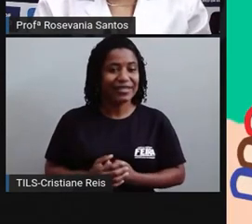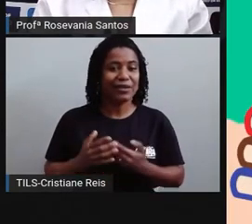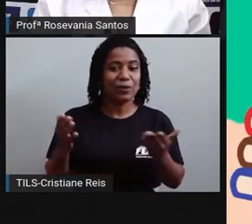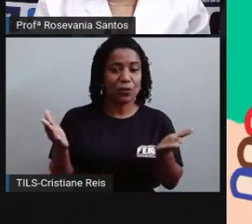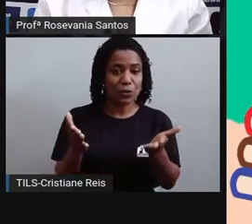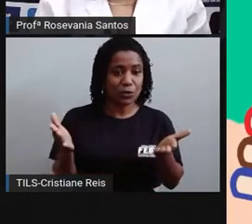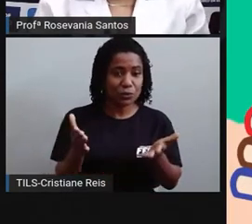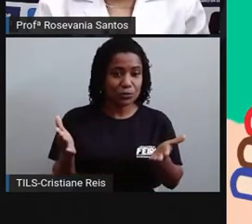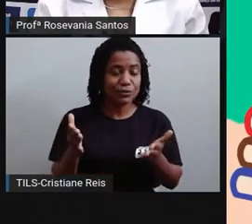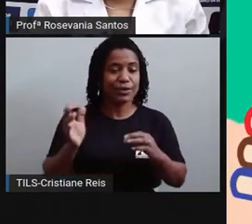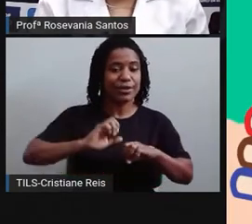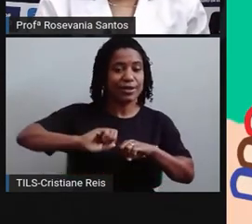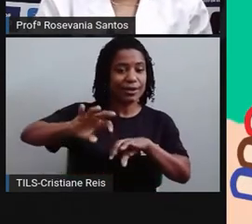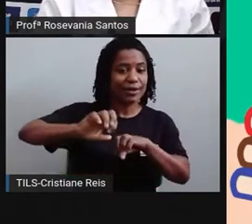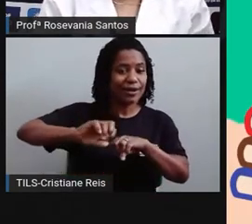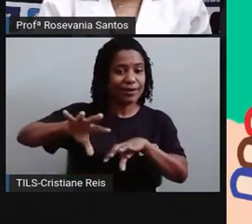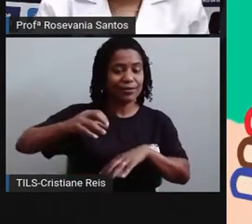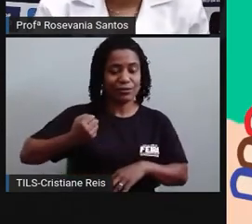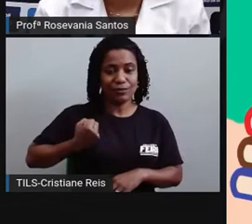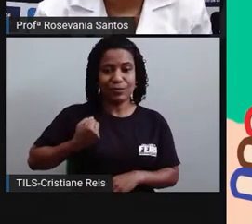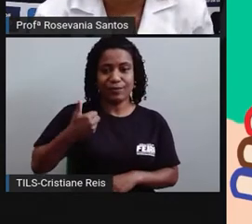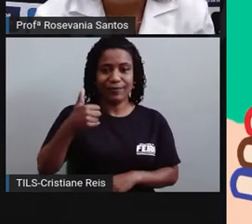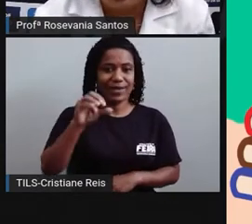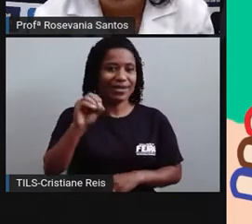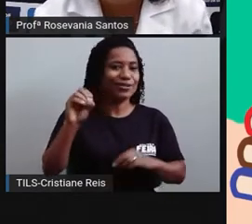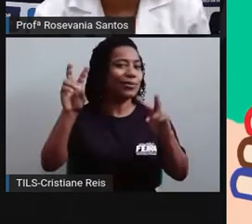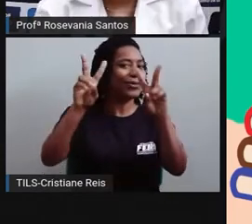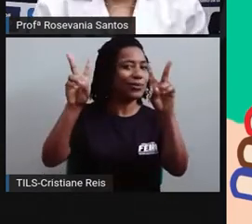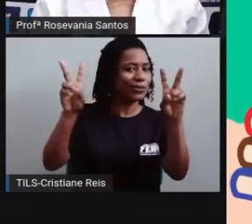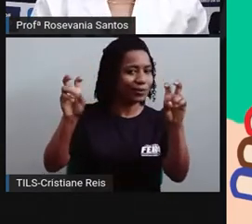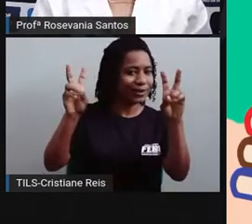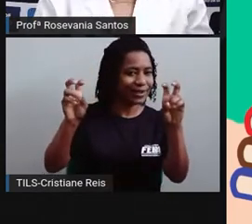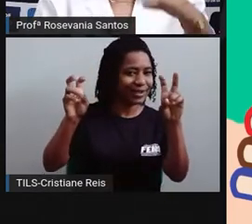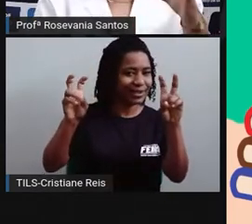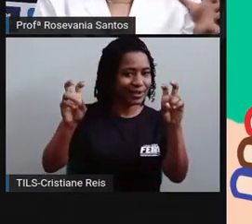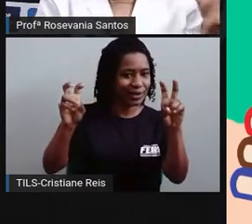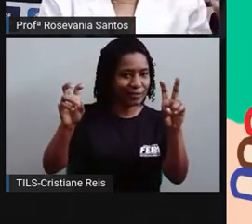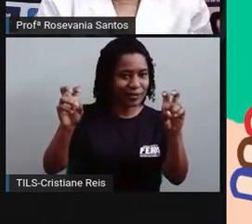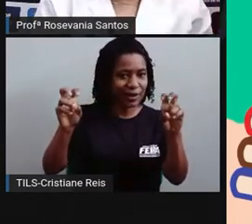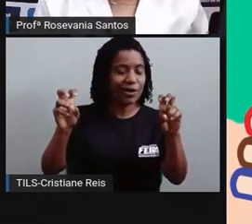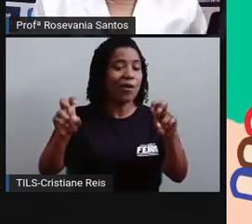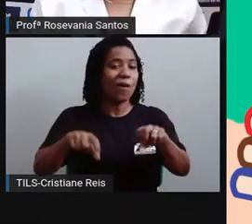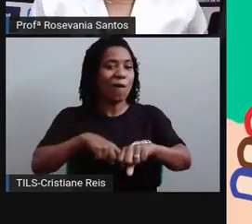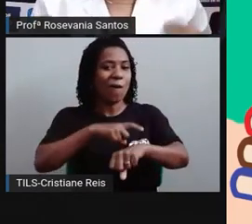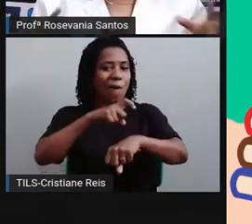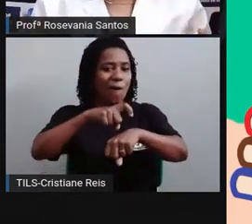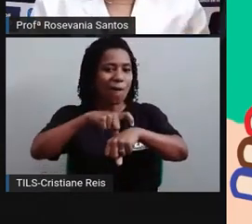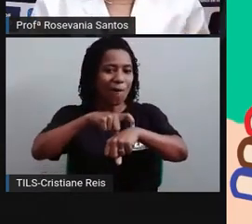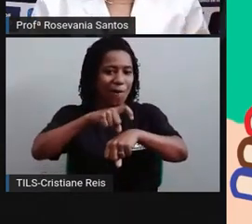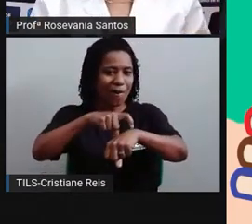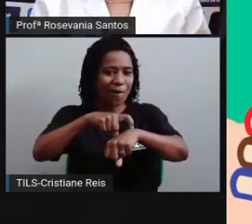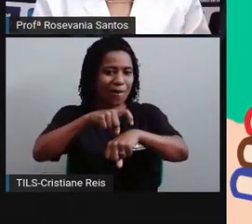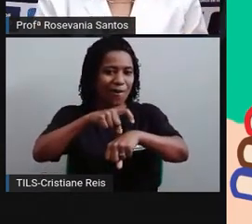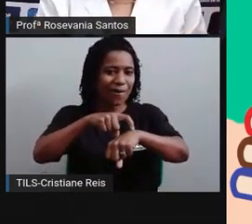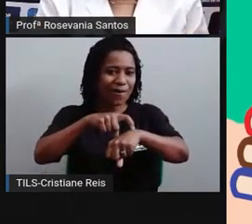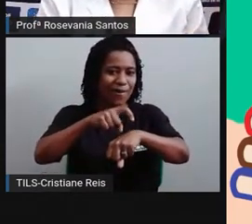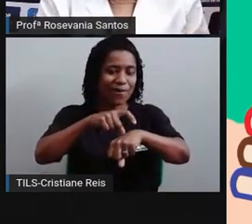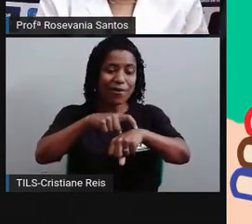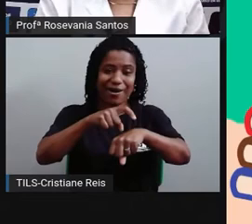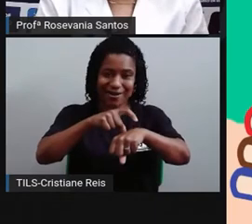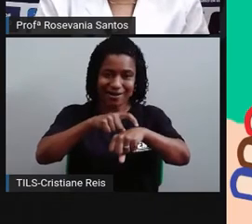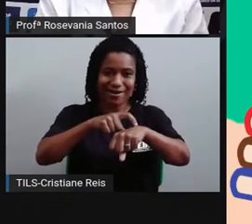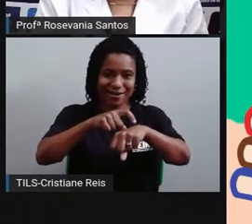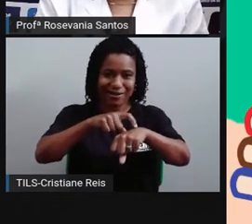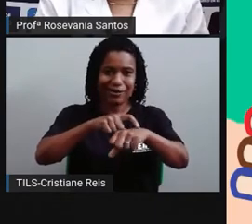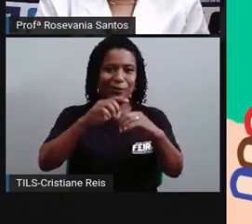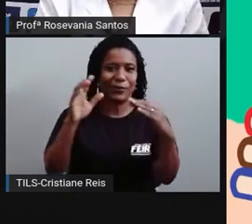10, né? O tema dela são usos horários, né? Tem um reloginho ali já chamando a atenção do quanto,